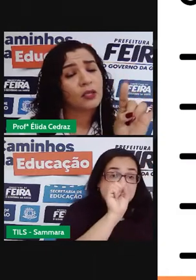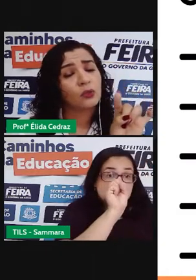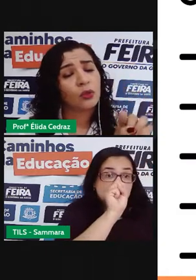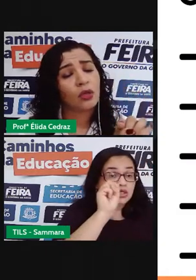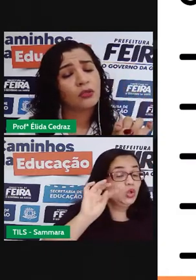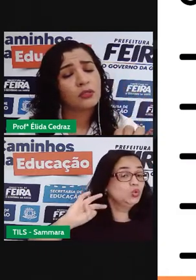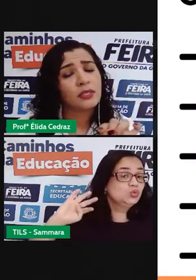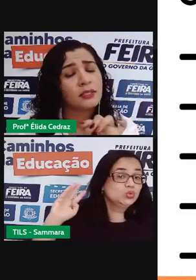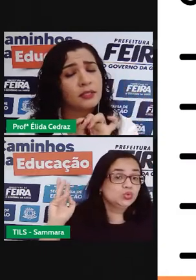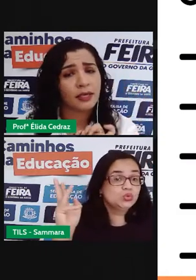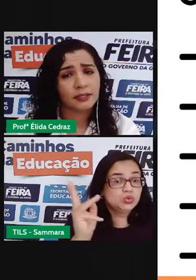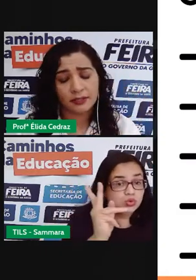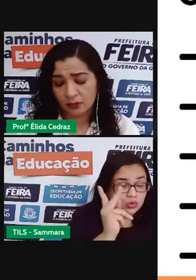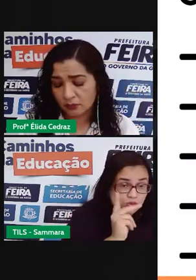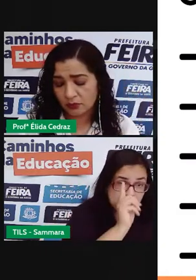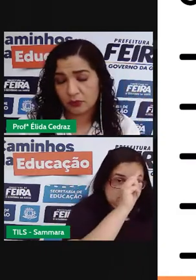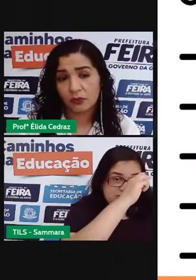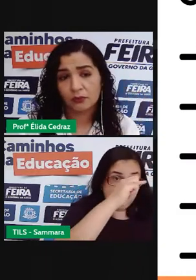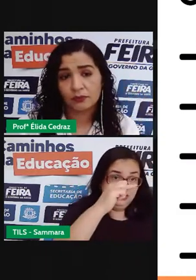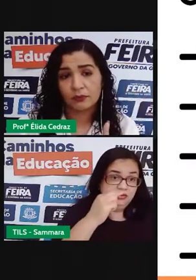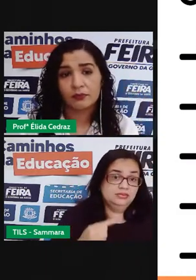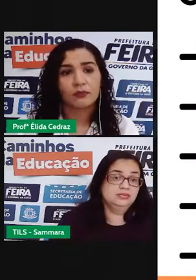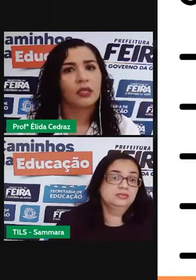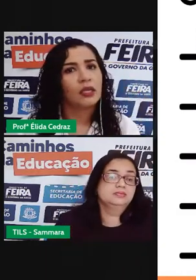S em todos esses fracinhos.